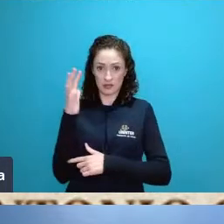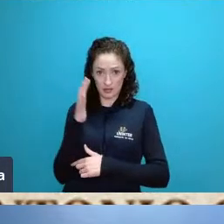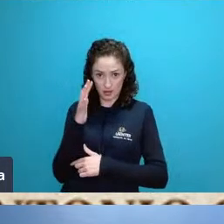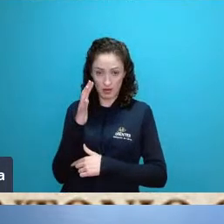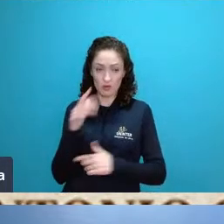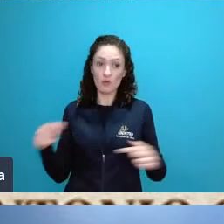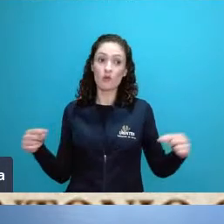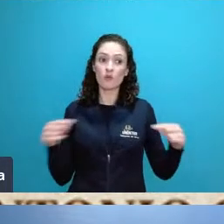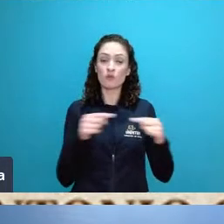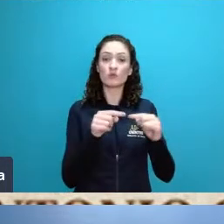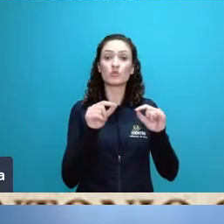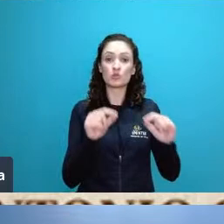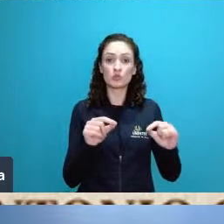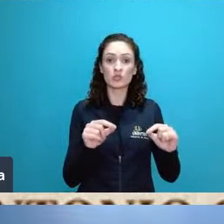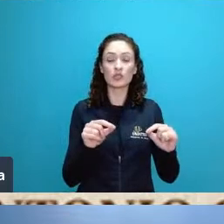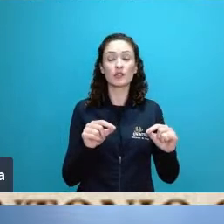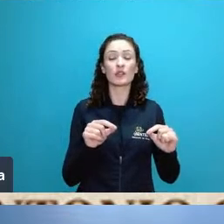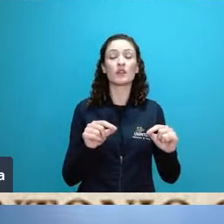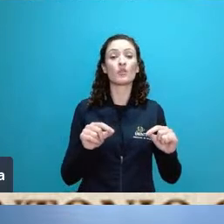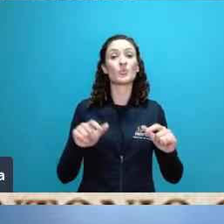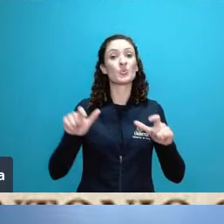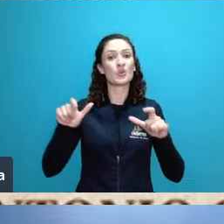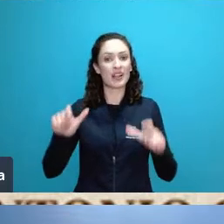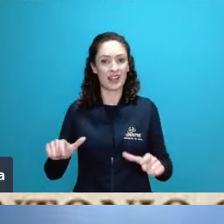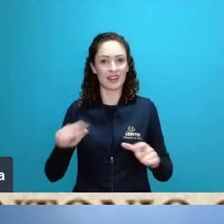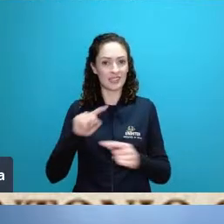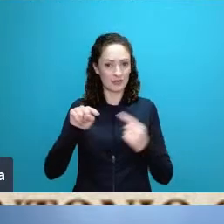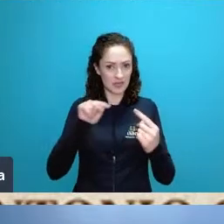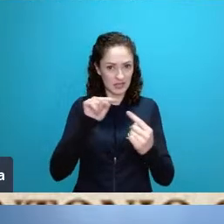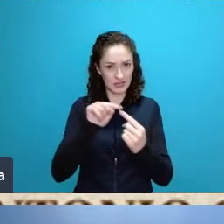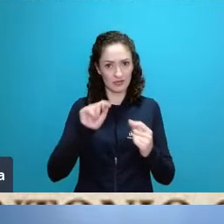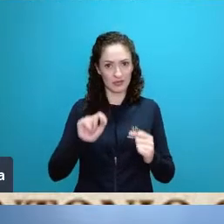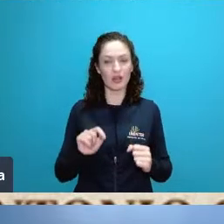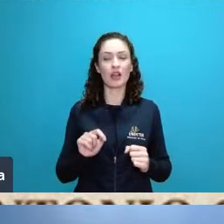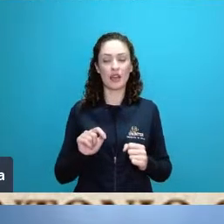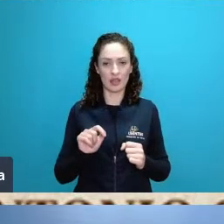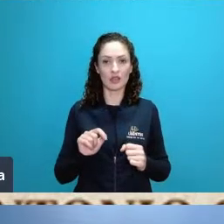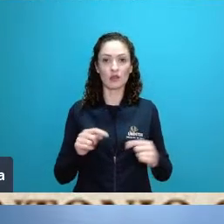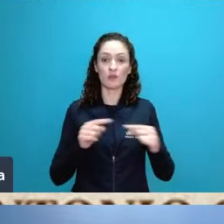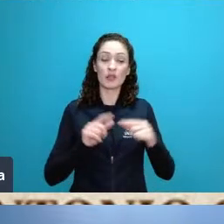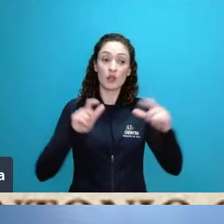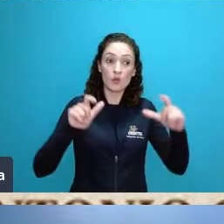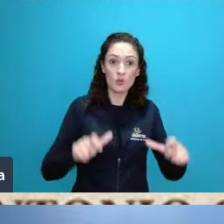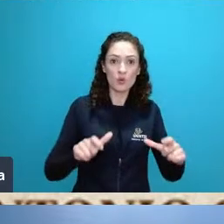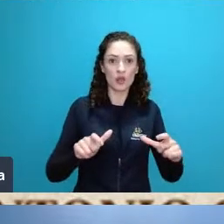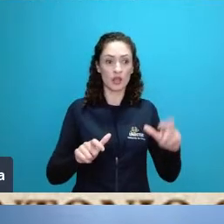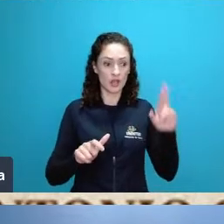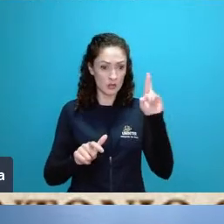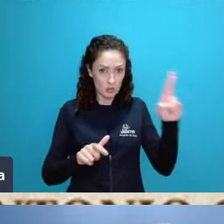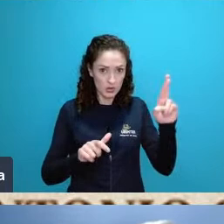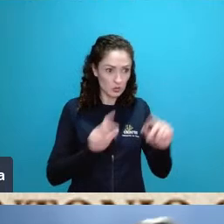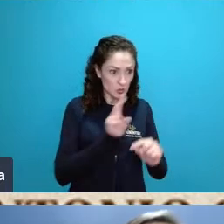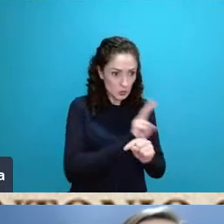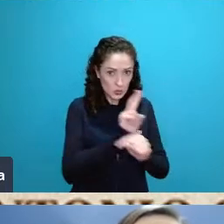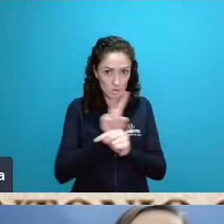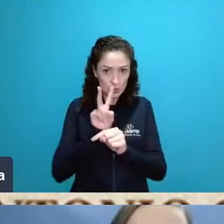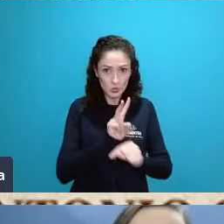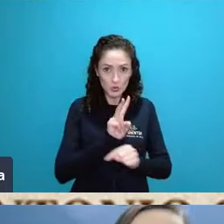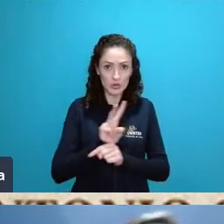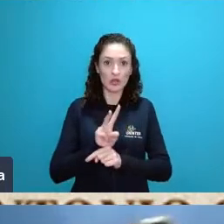unidade territorial que o sistema nacional de gerenciamento de recursos hídricos a partir de 1997